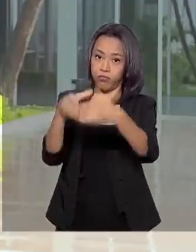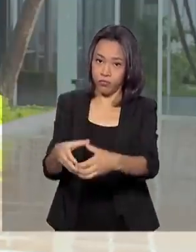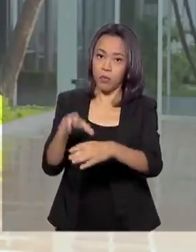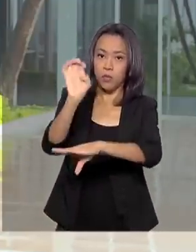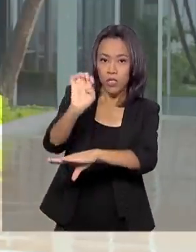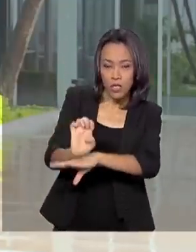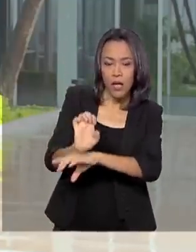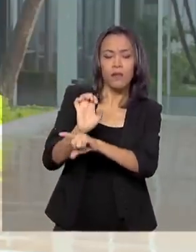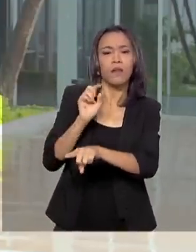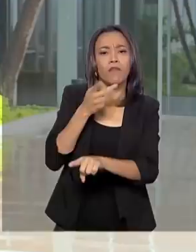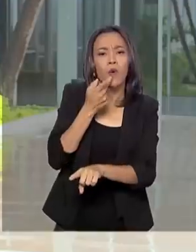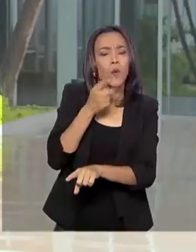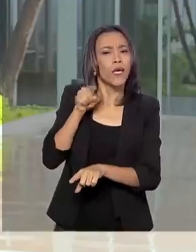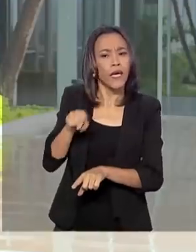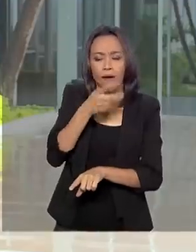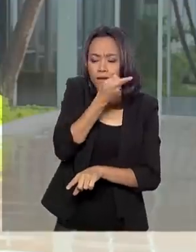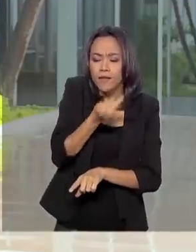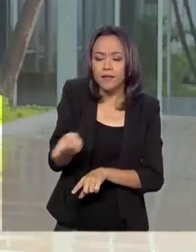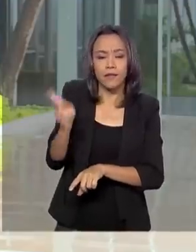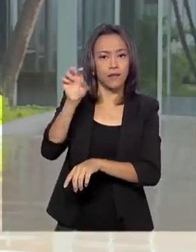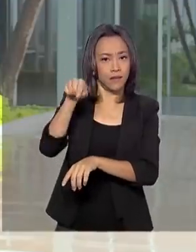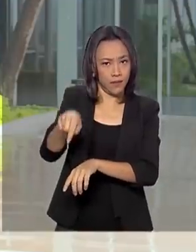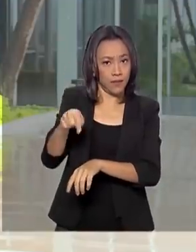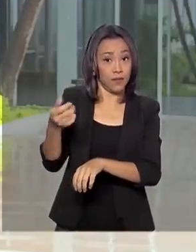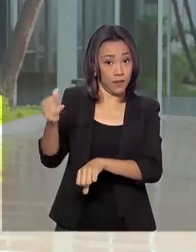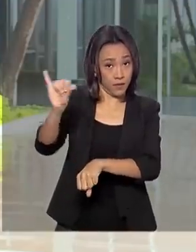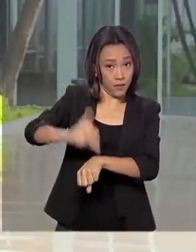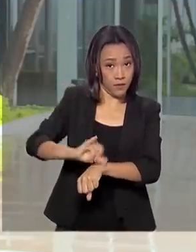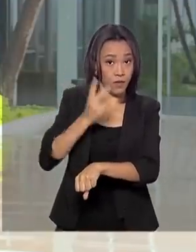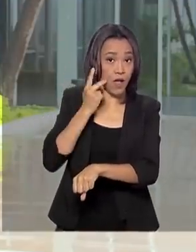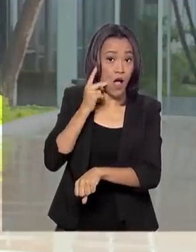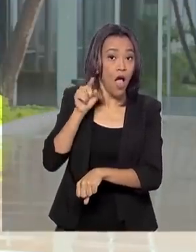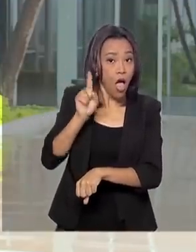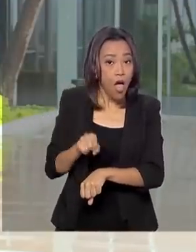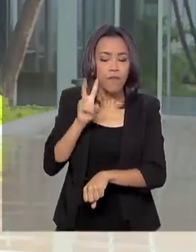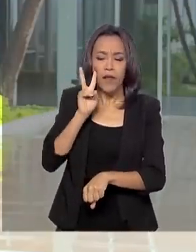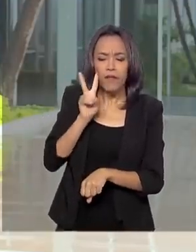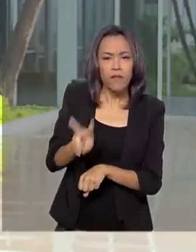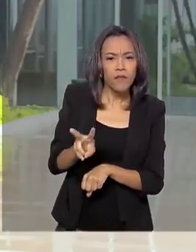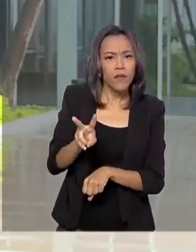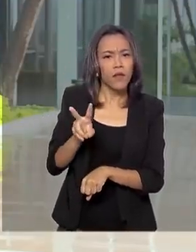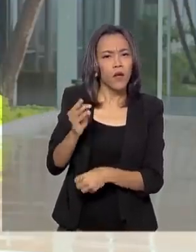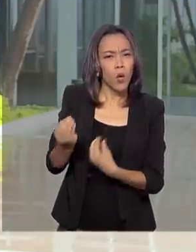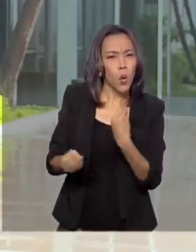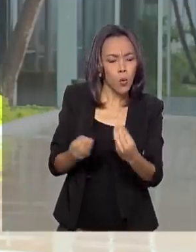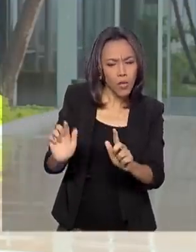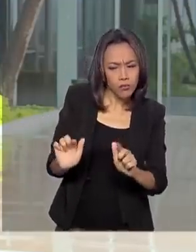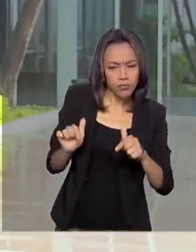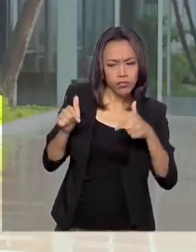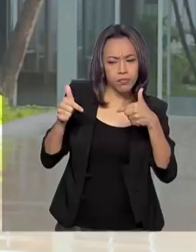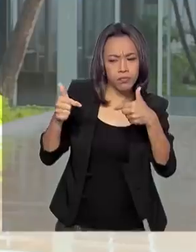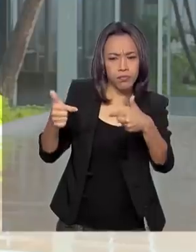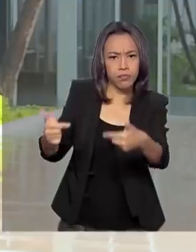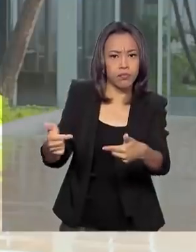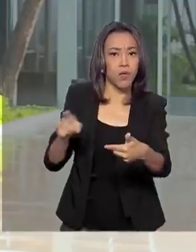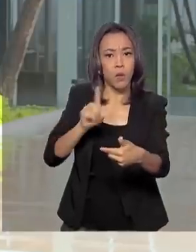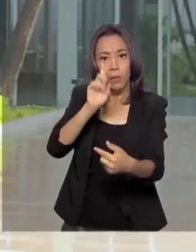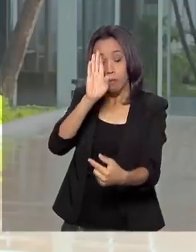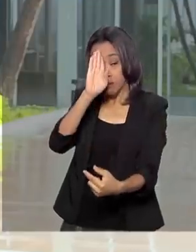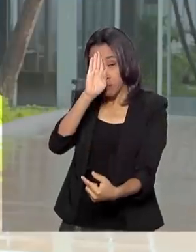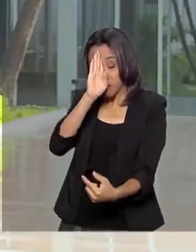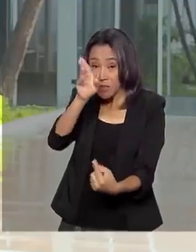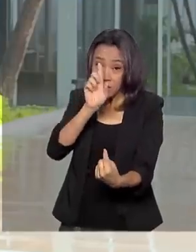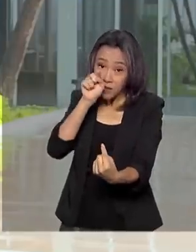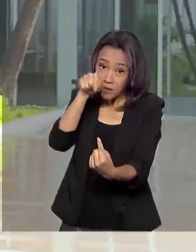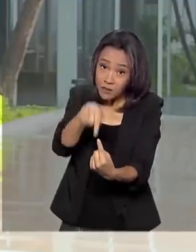ainda que a visita à Fortaleza foi para verificar a atuação das tropas cuja principal missão é